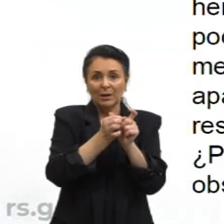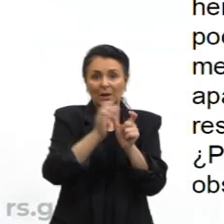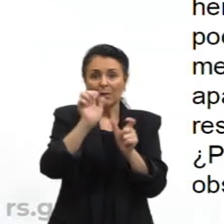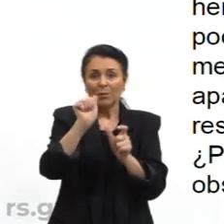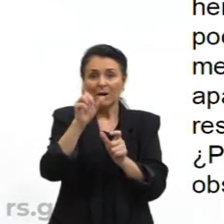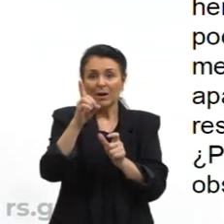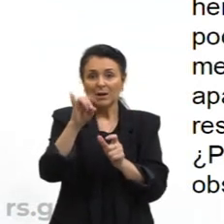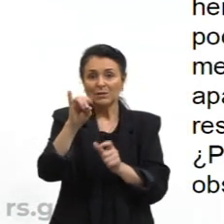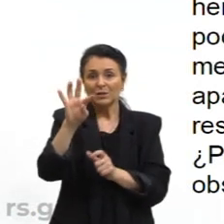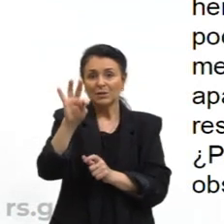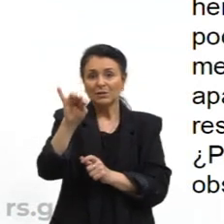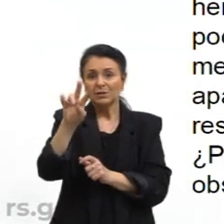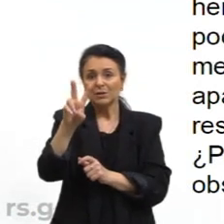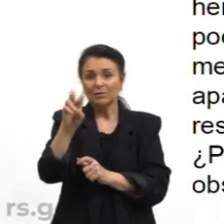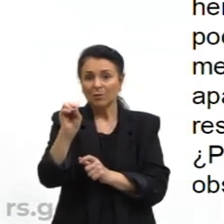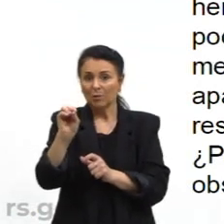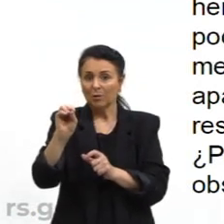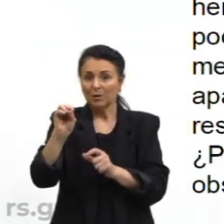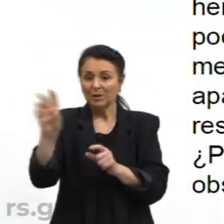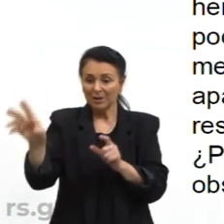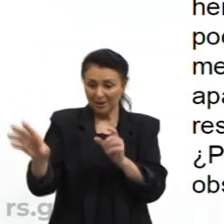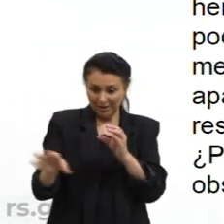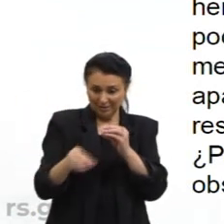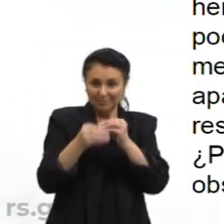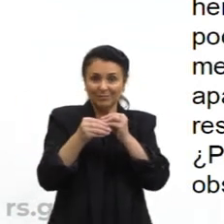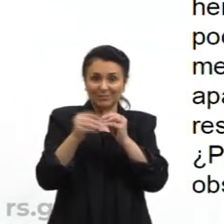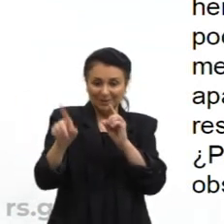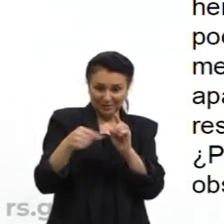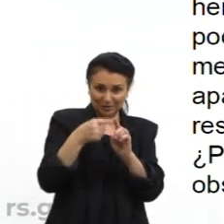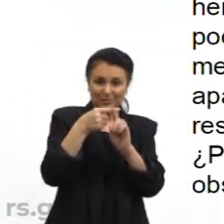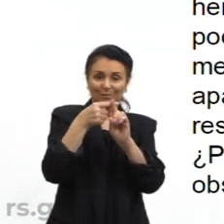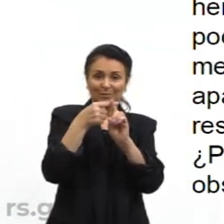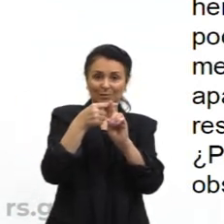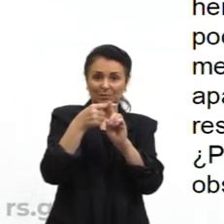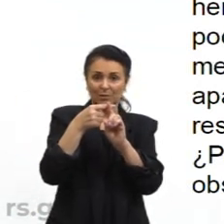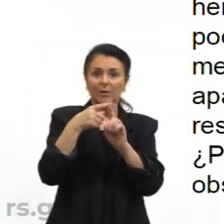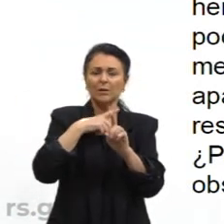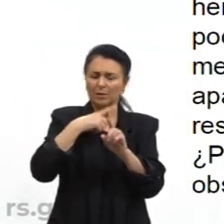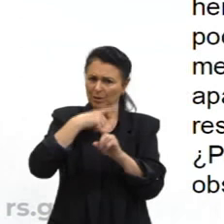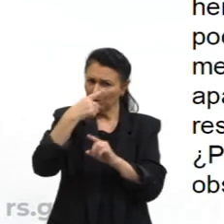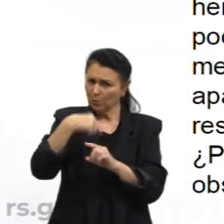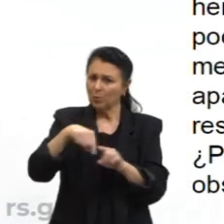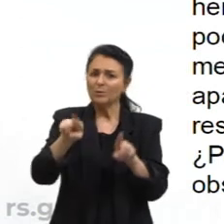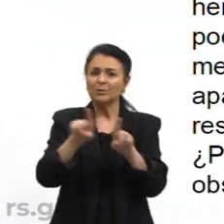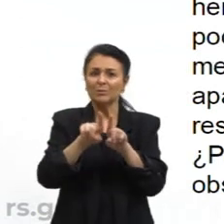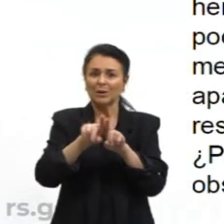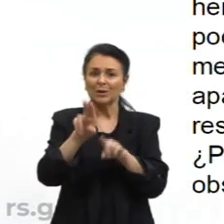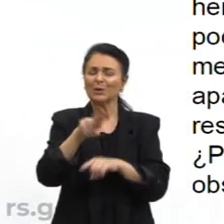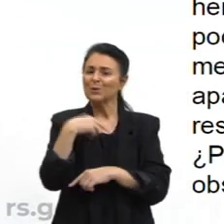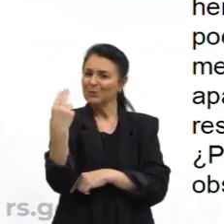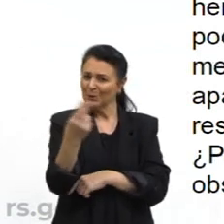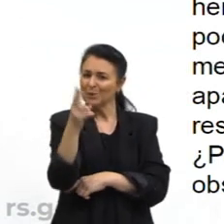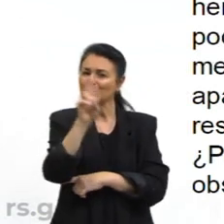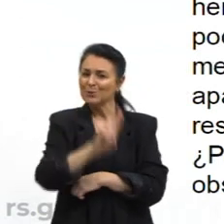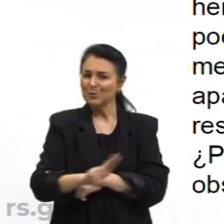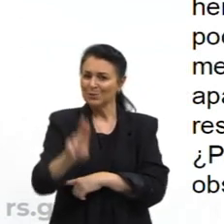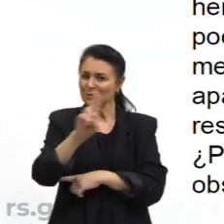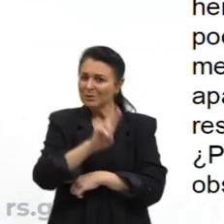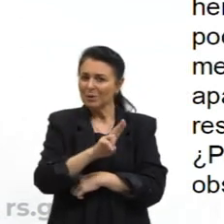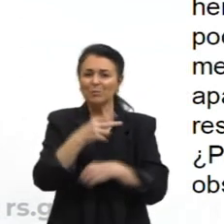Temos também outros conectores Que vão trazer outras ideias Todos usamos aparatos